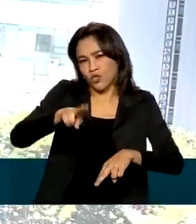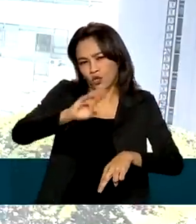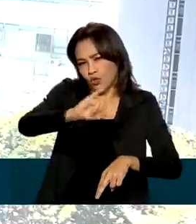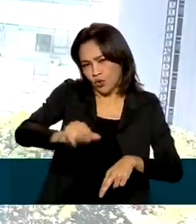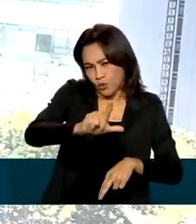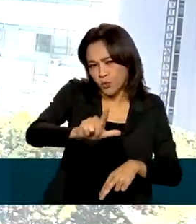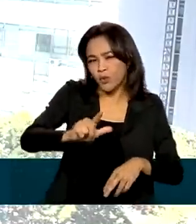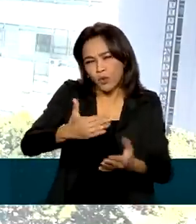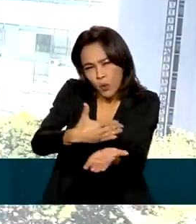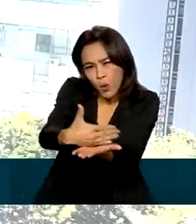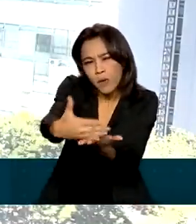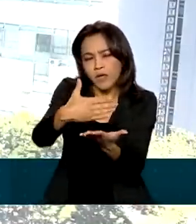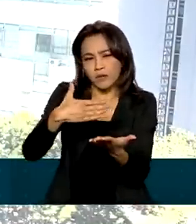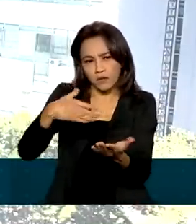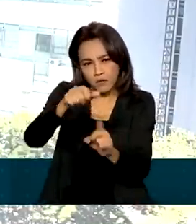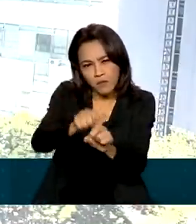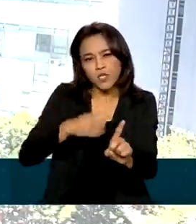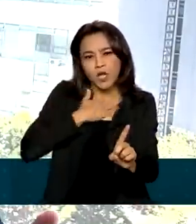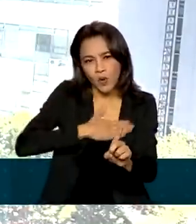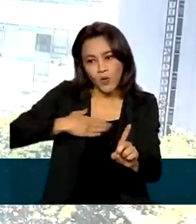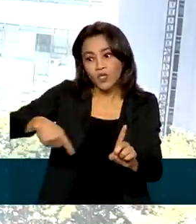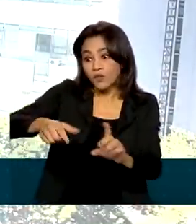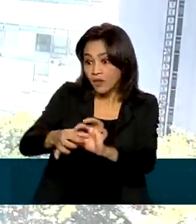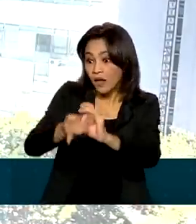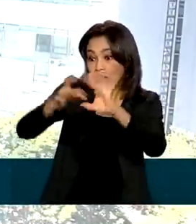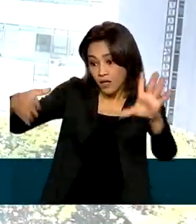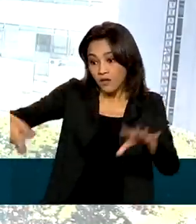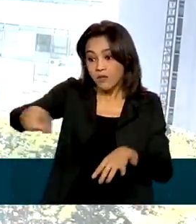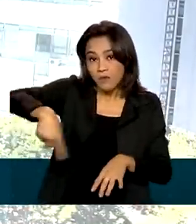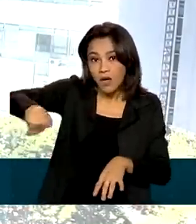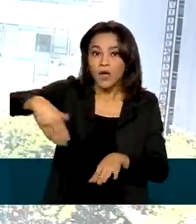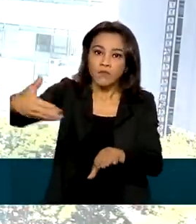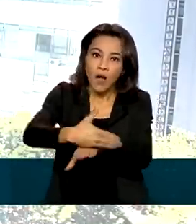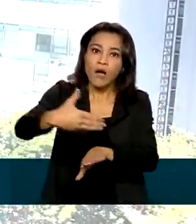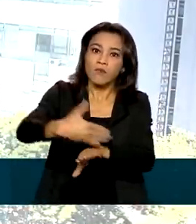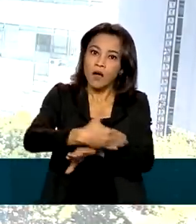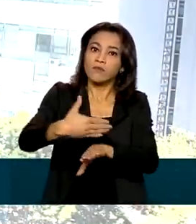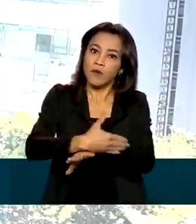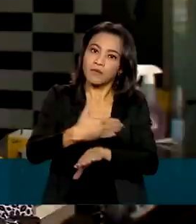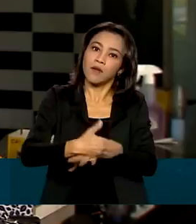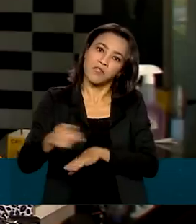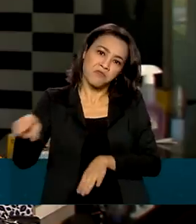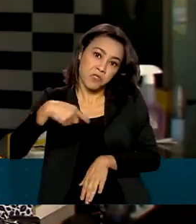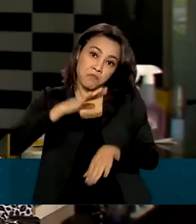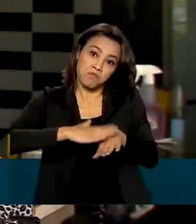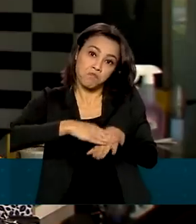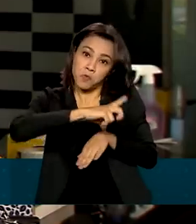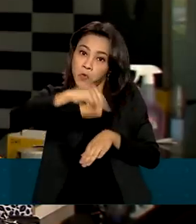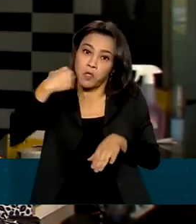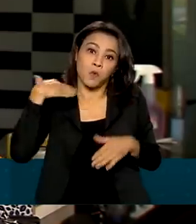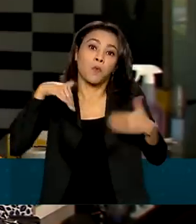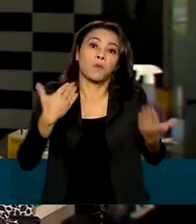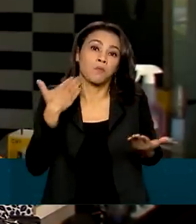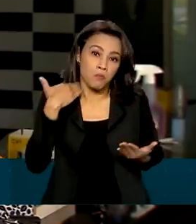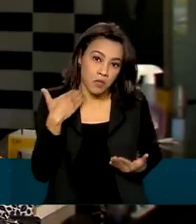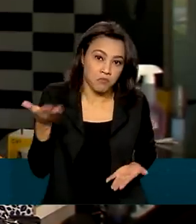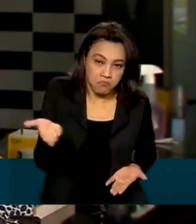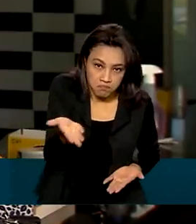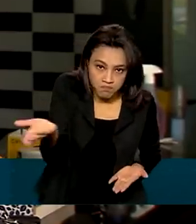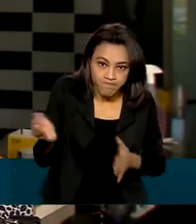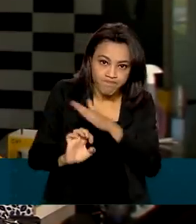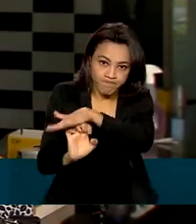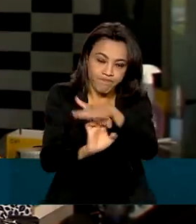agosto. Essas operações devem estar disponíveis na sua instituição financeira preferida. Lucas sabe bem a